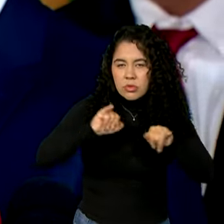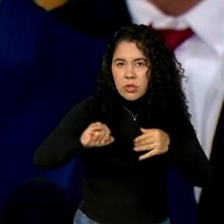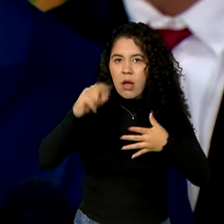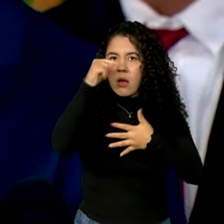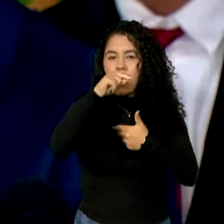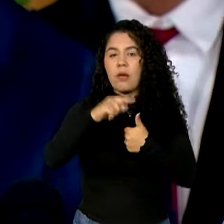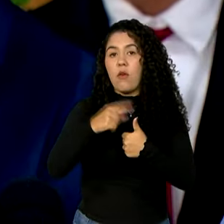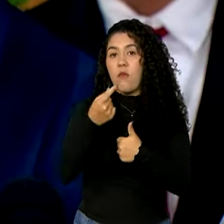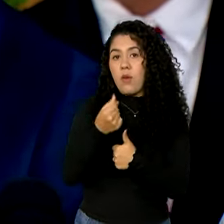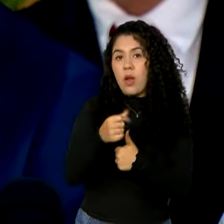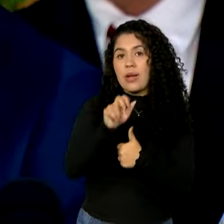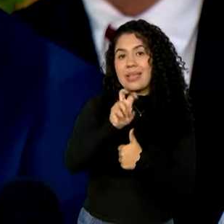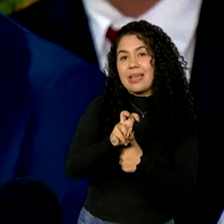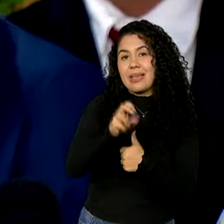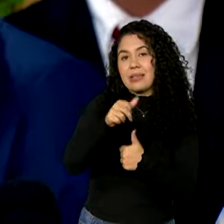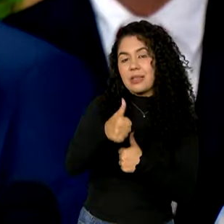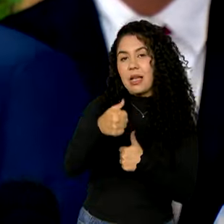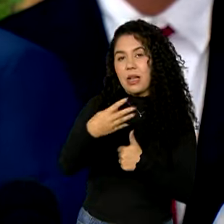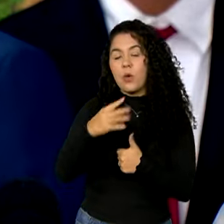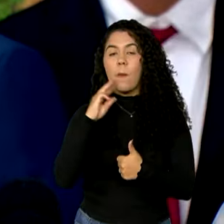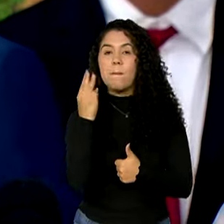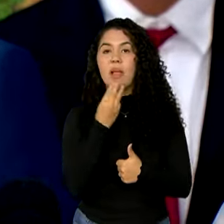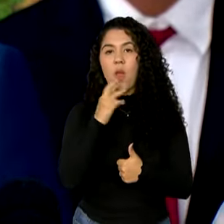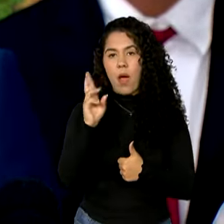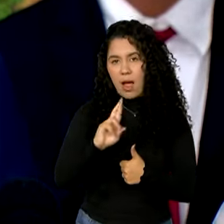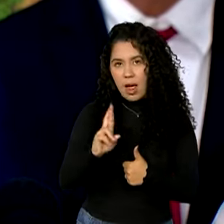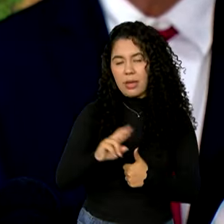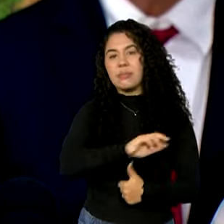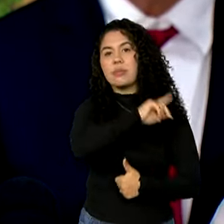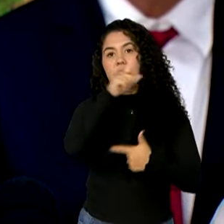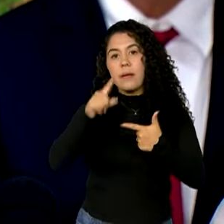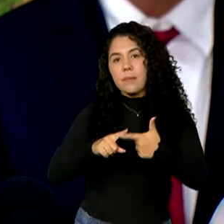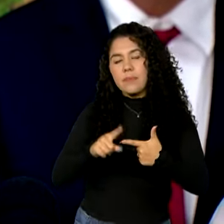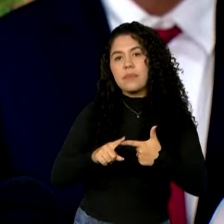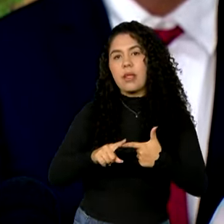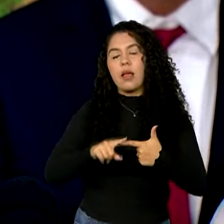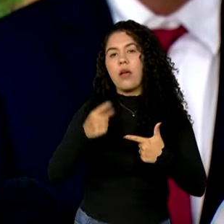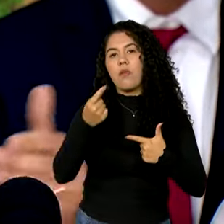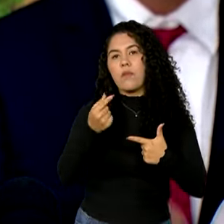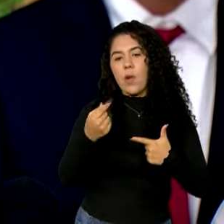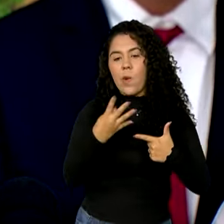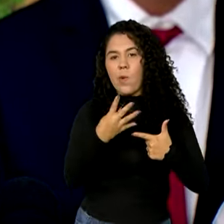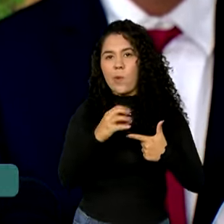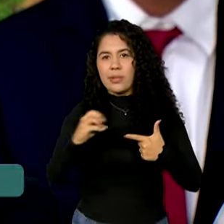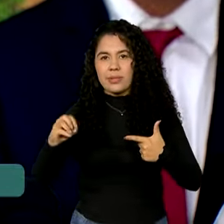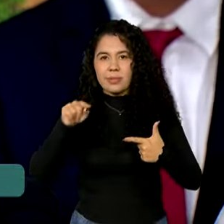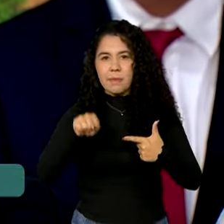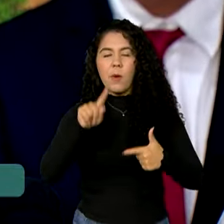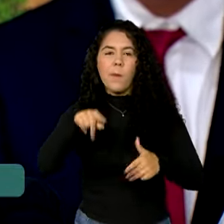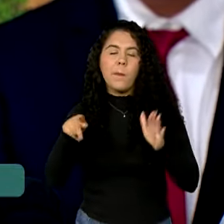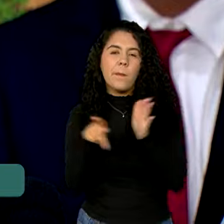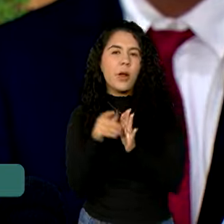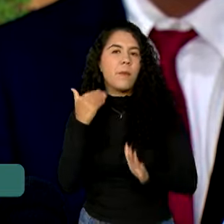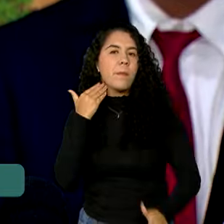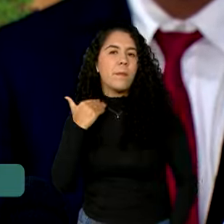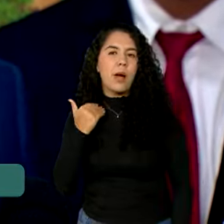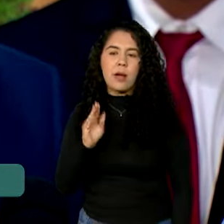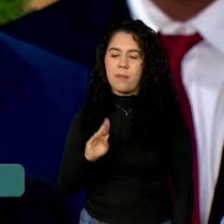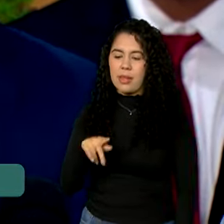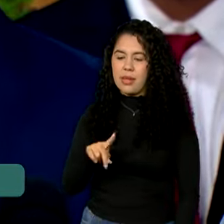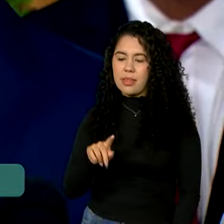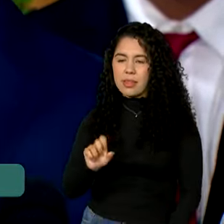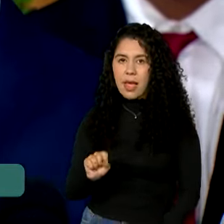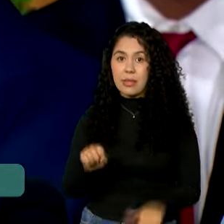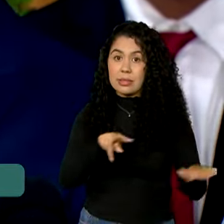valor de 514 milhões, assim como falou também no BNDES. Já até semana que vem está autorizado e